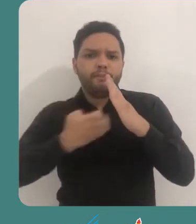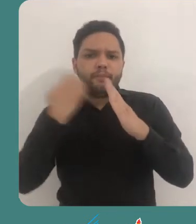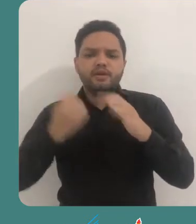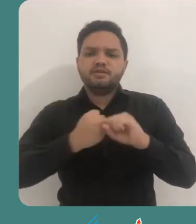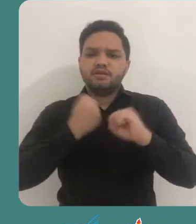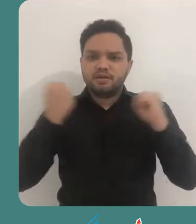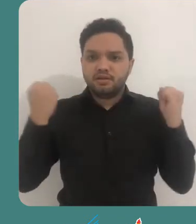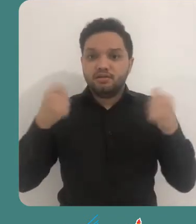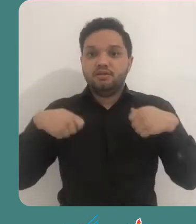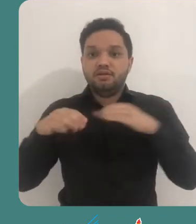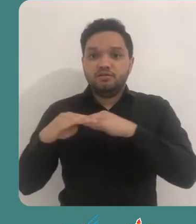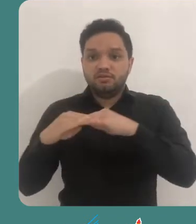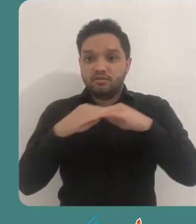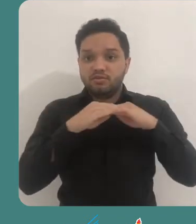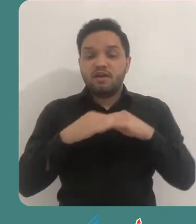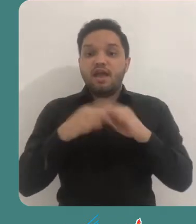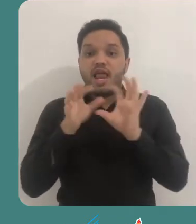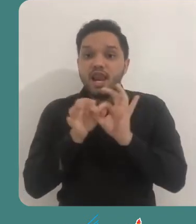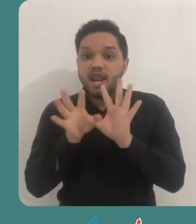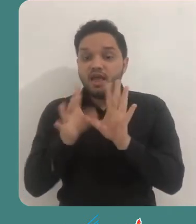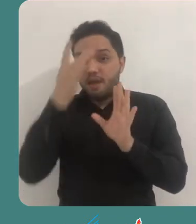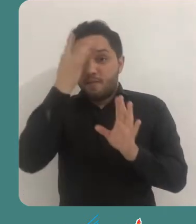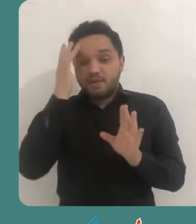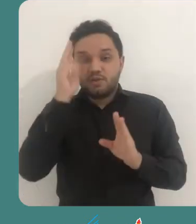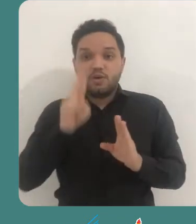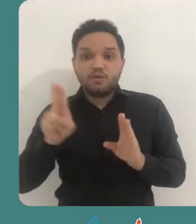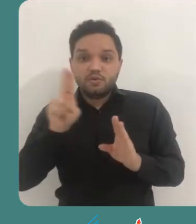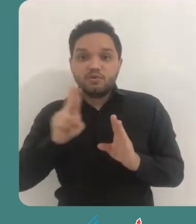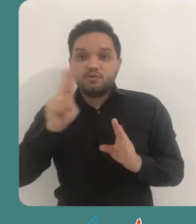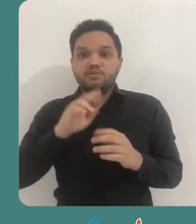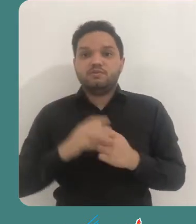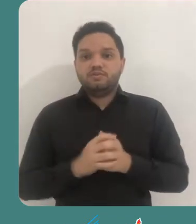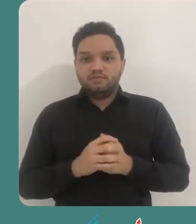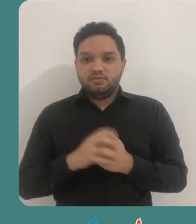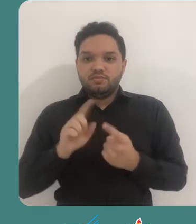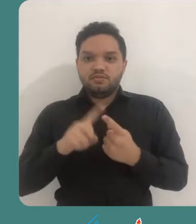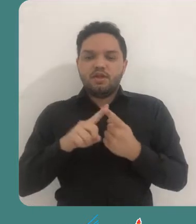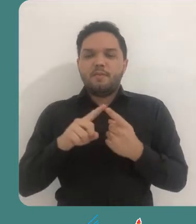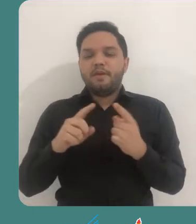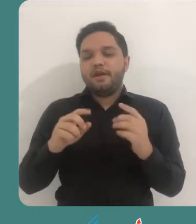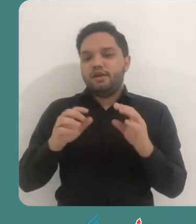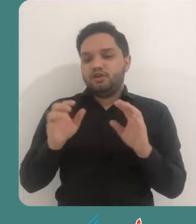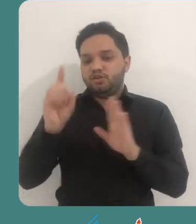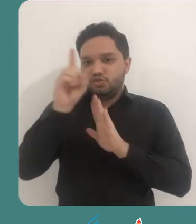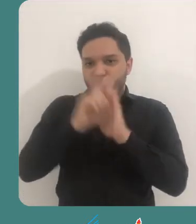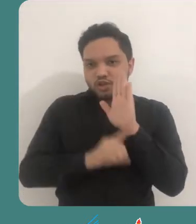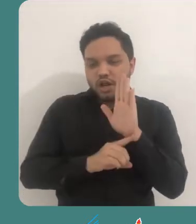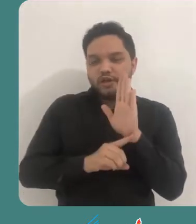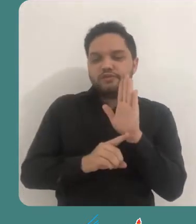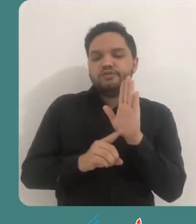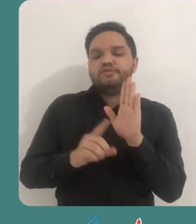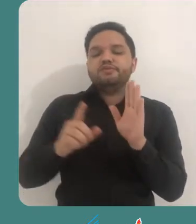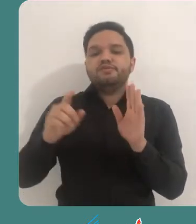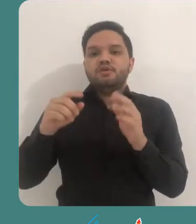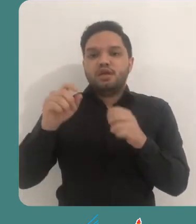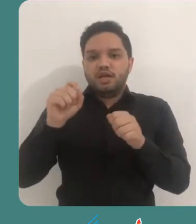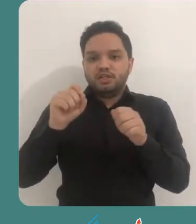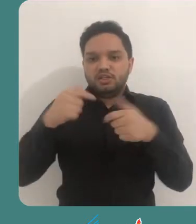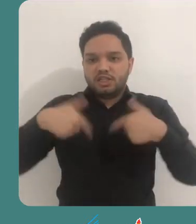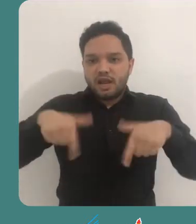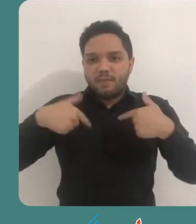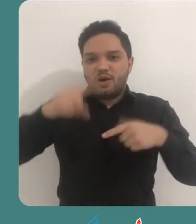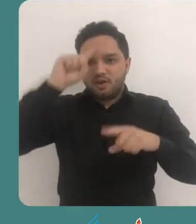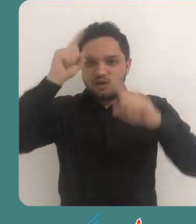empresas, uma forma padronizada de atribuir autorizações de direitos do autor e de direitos conexos aos